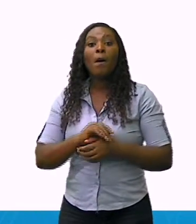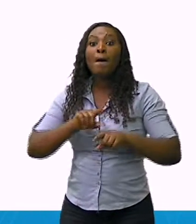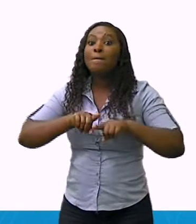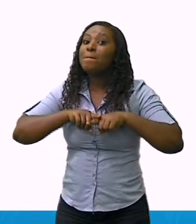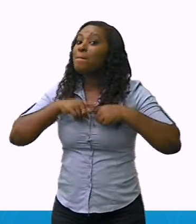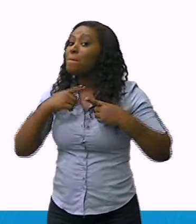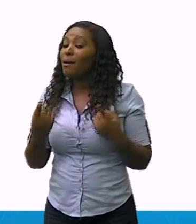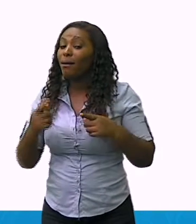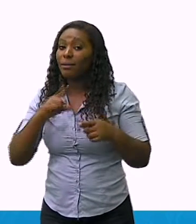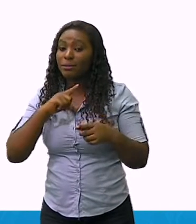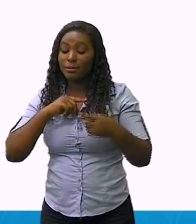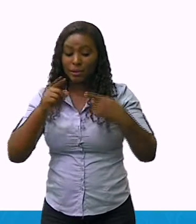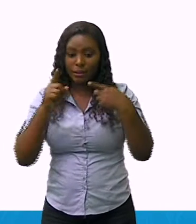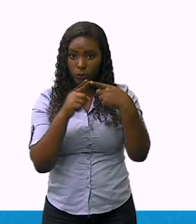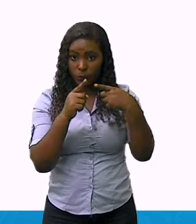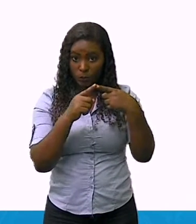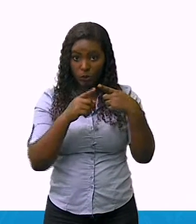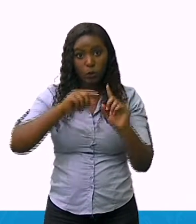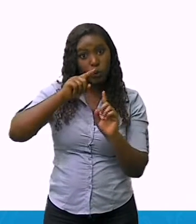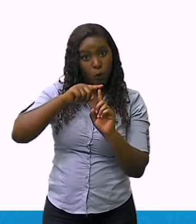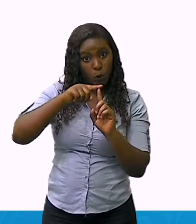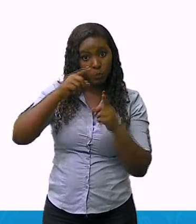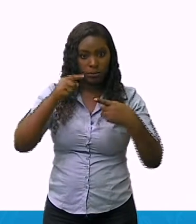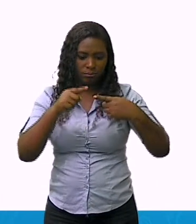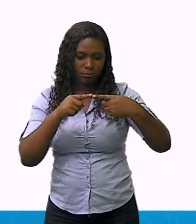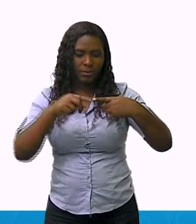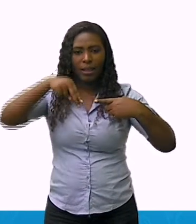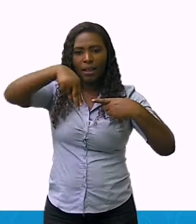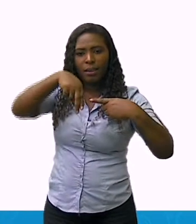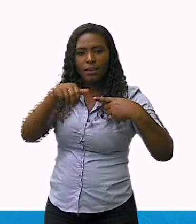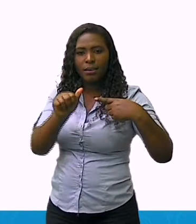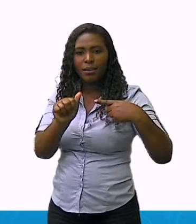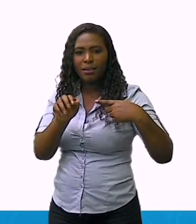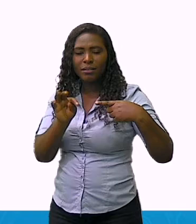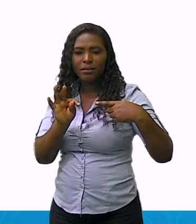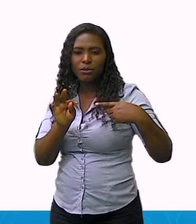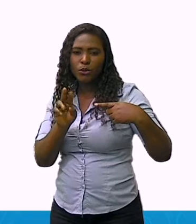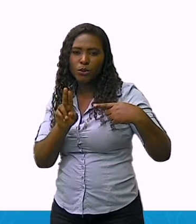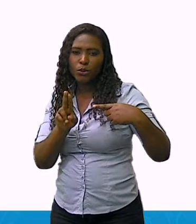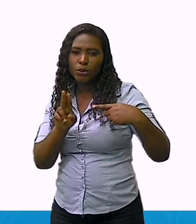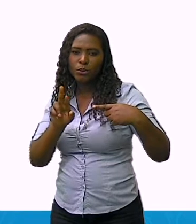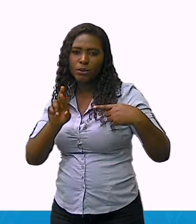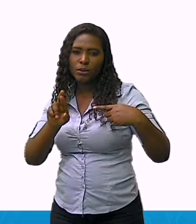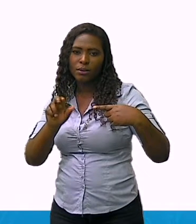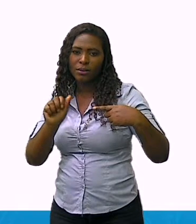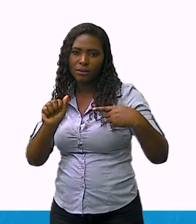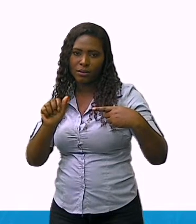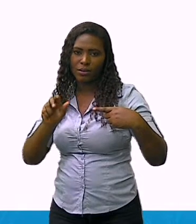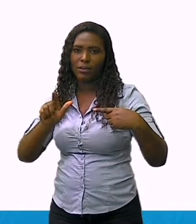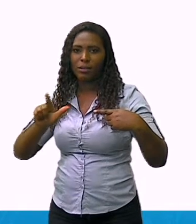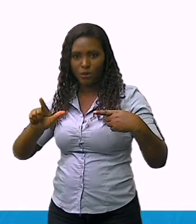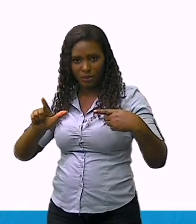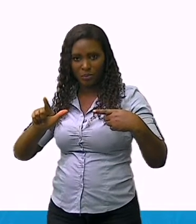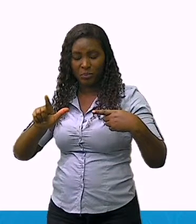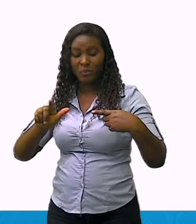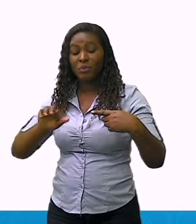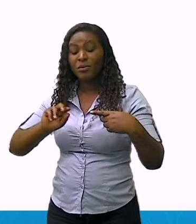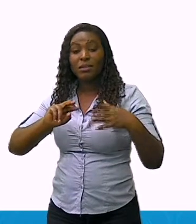fotografia, ela corresponde a um ambiente que apresenta apenas